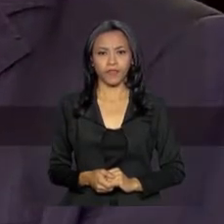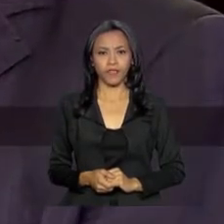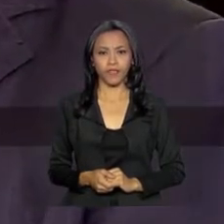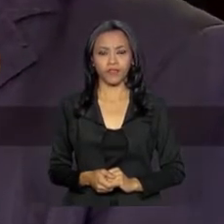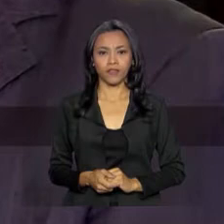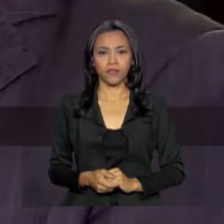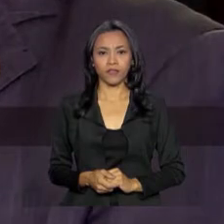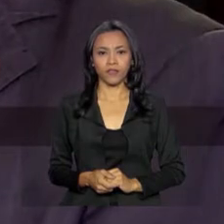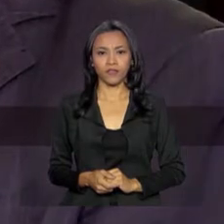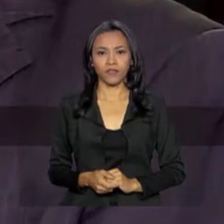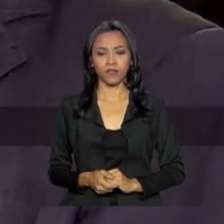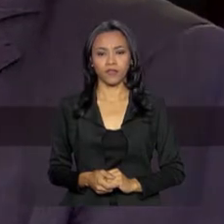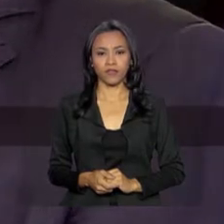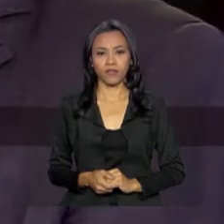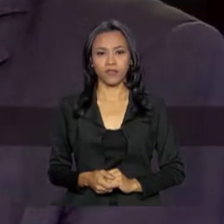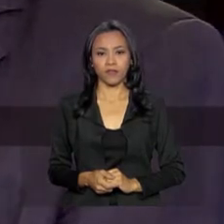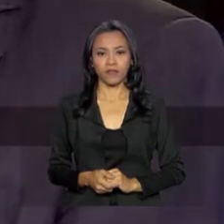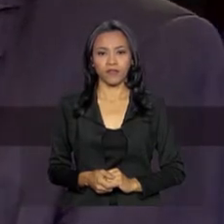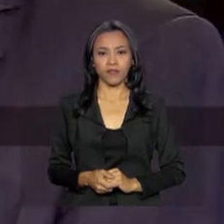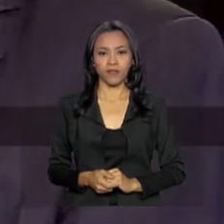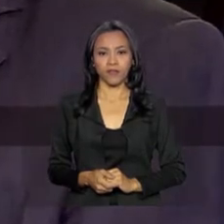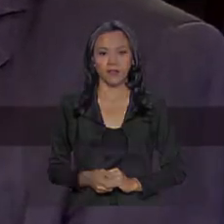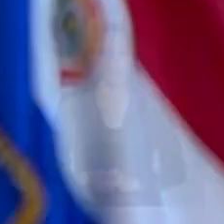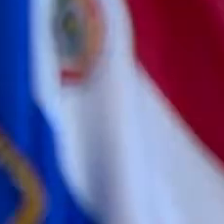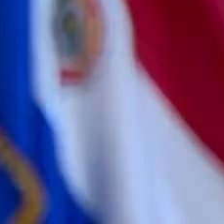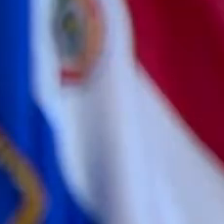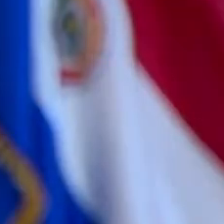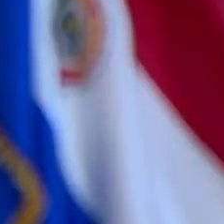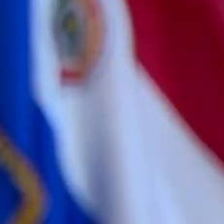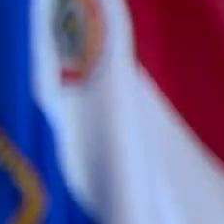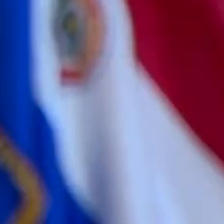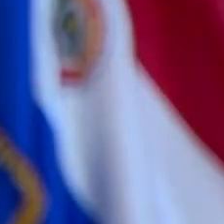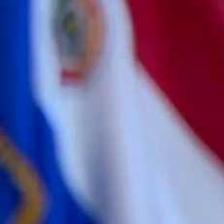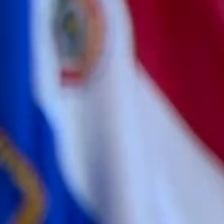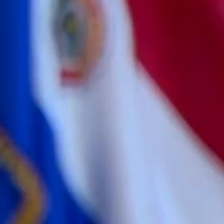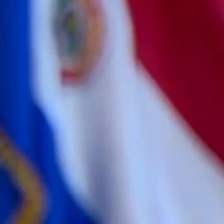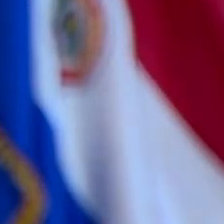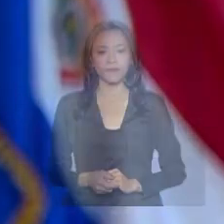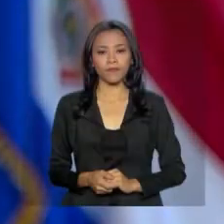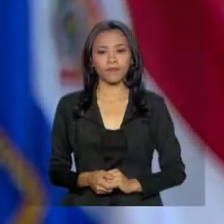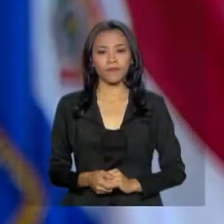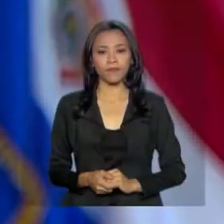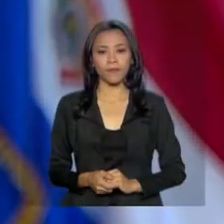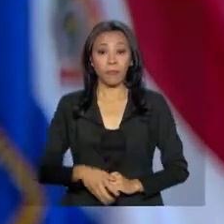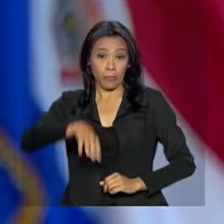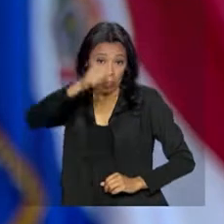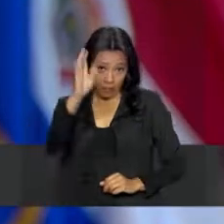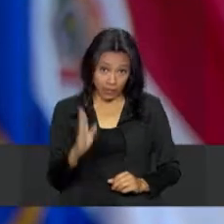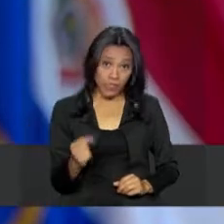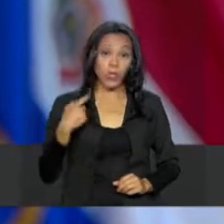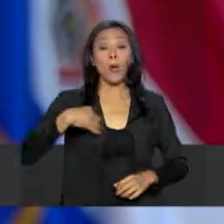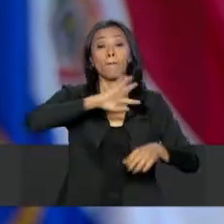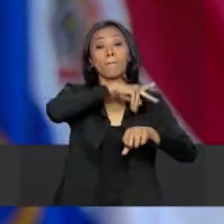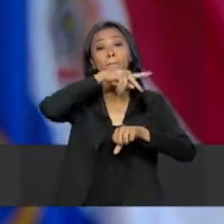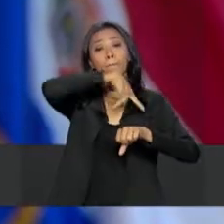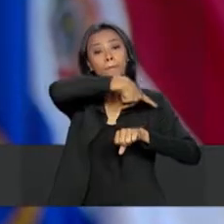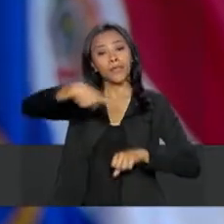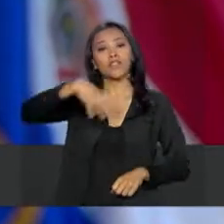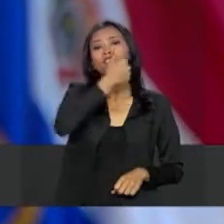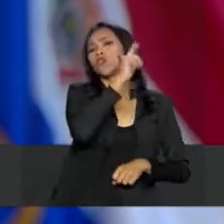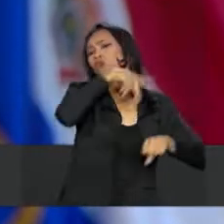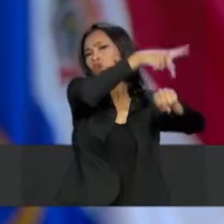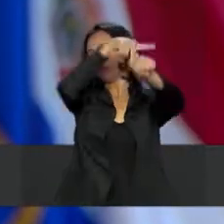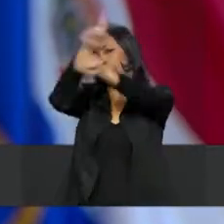função de representar os seus países aqui. Além do Brasil, presidentes de outros seis países confirmaram